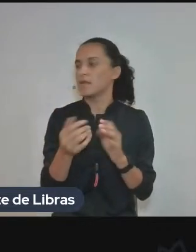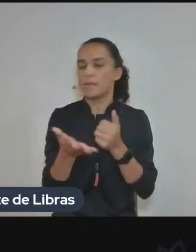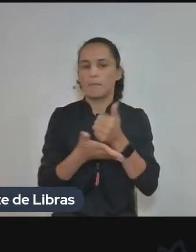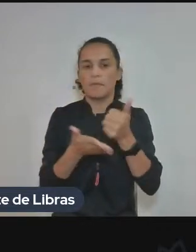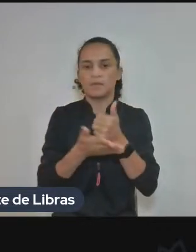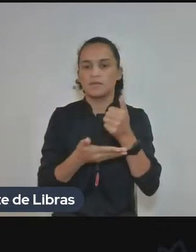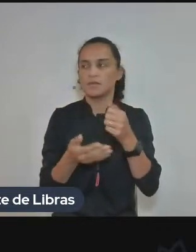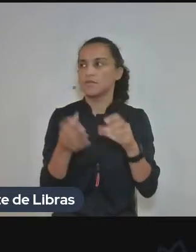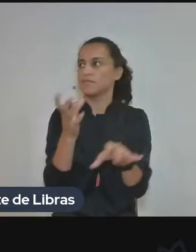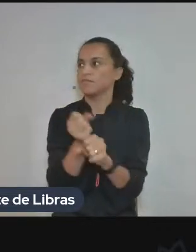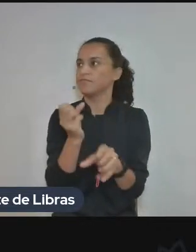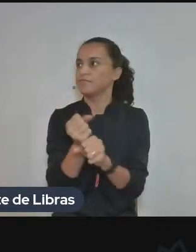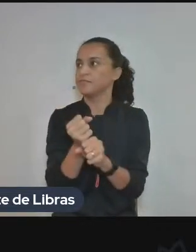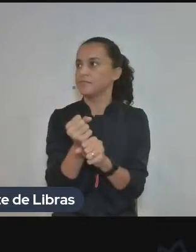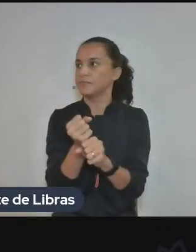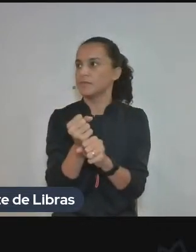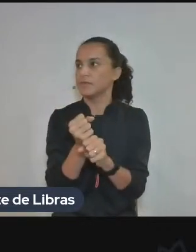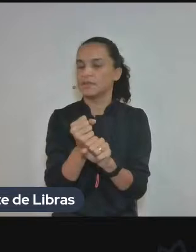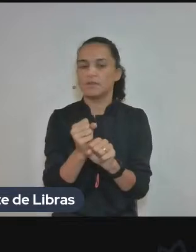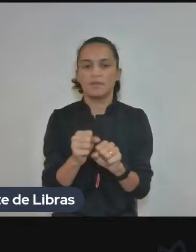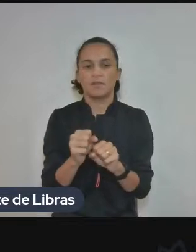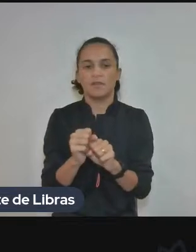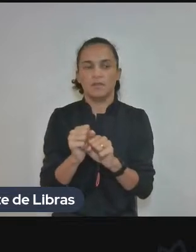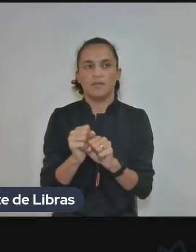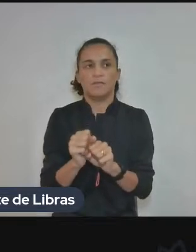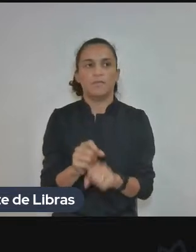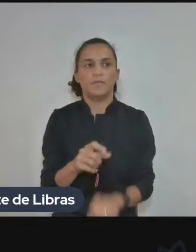Acredito que seja a nossa reportagem online.